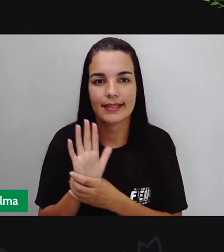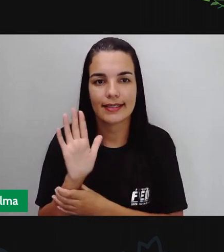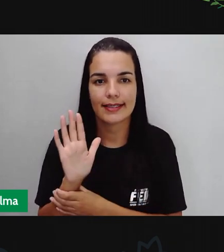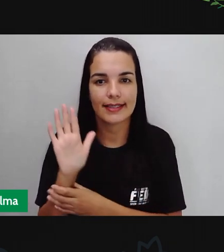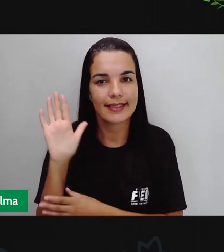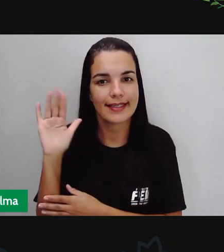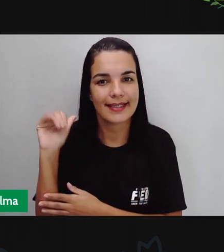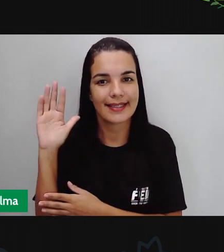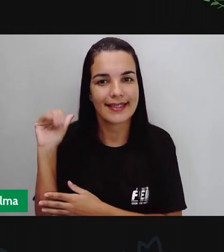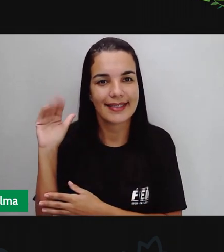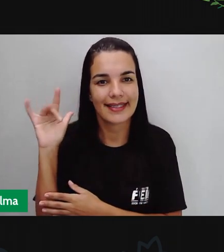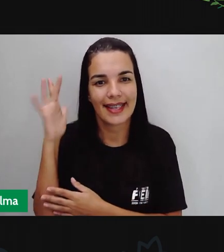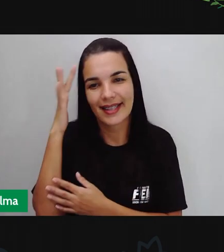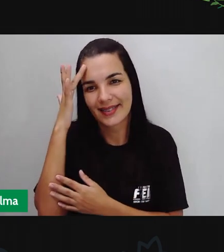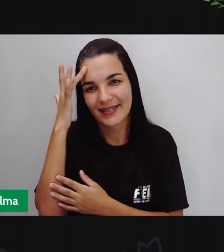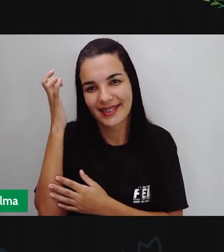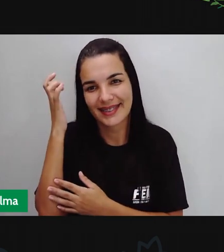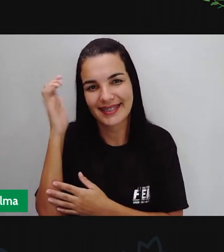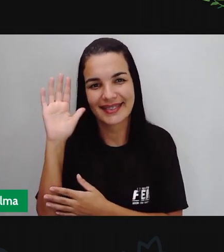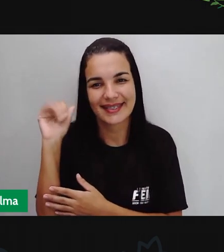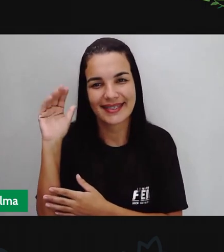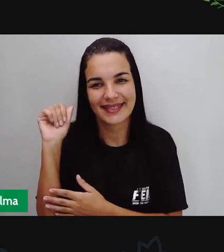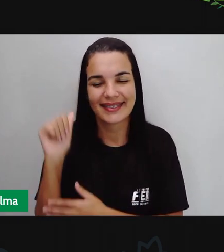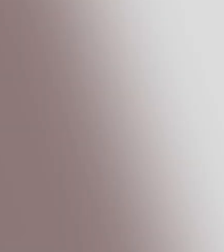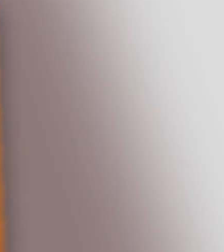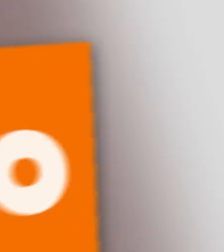até amanhã. Tchau, tchau.